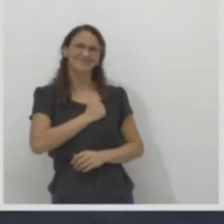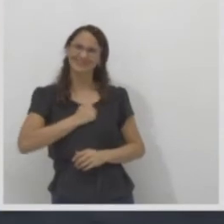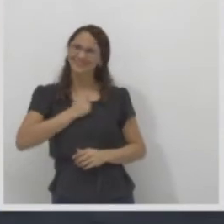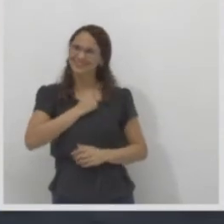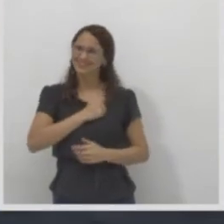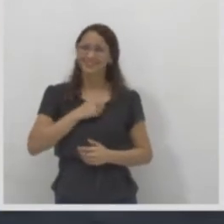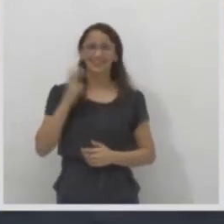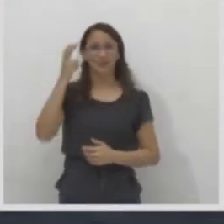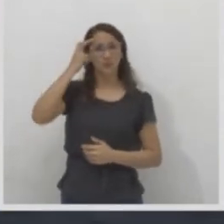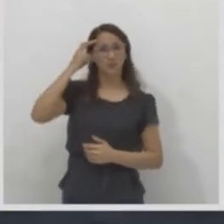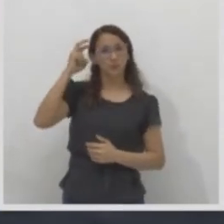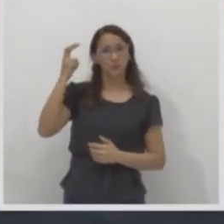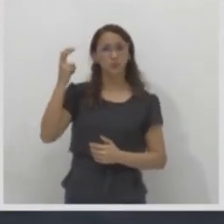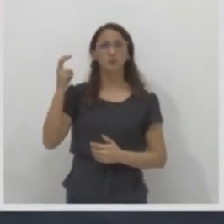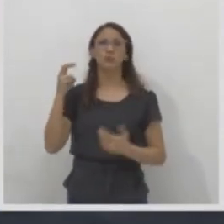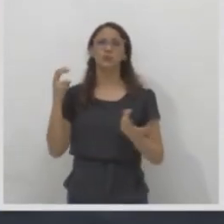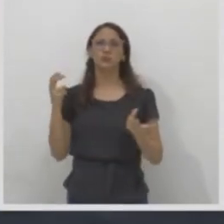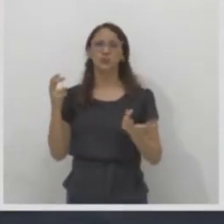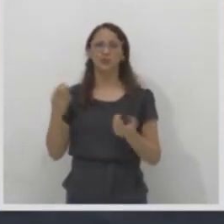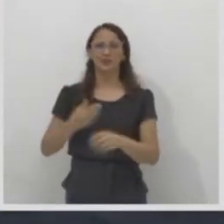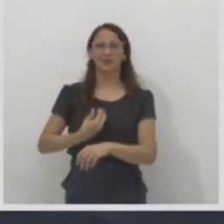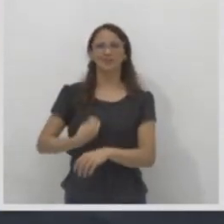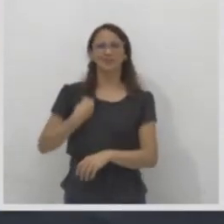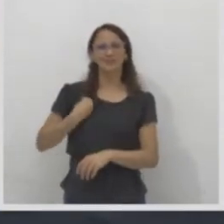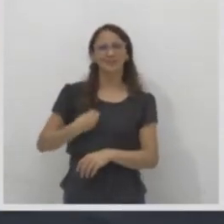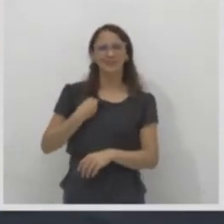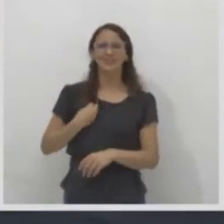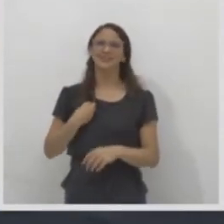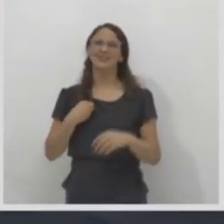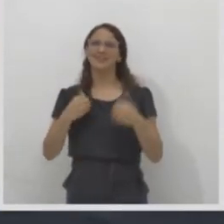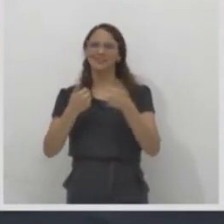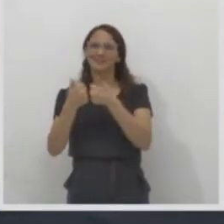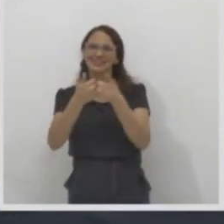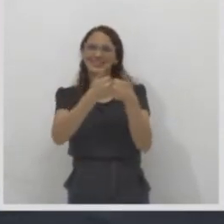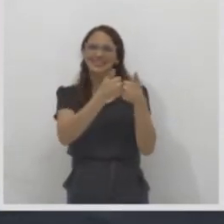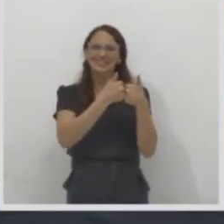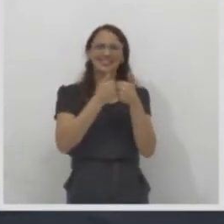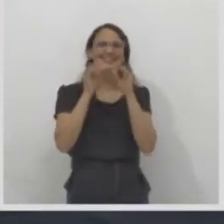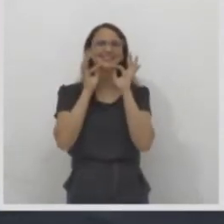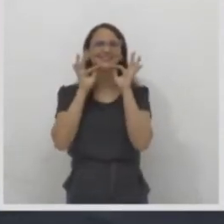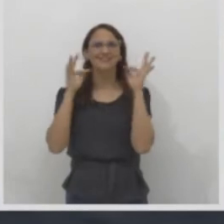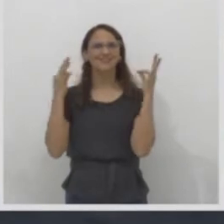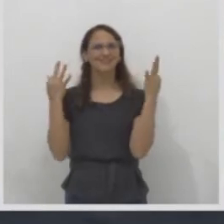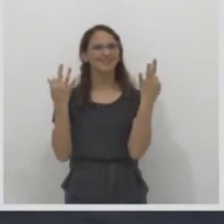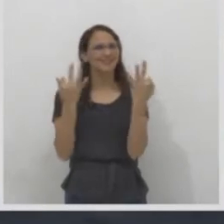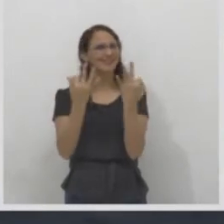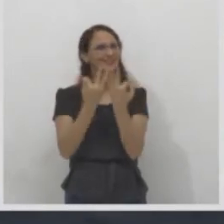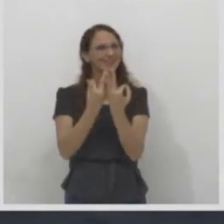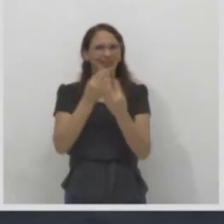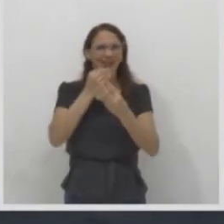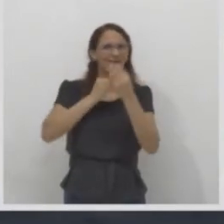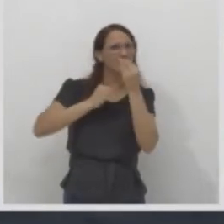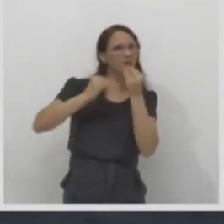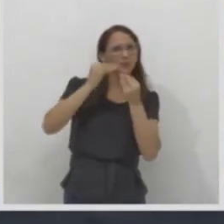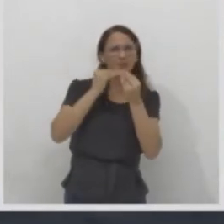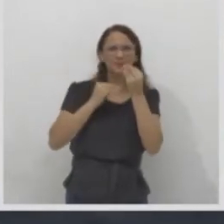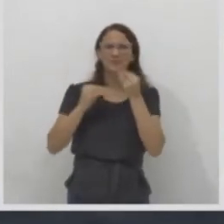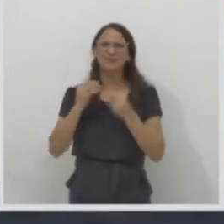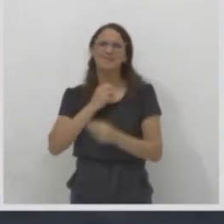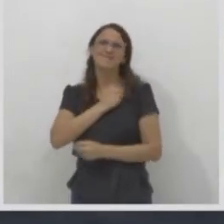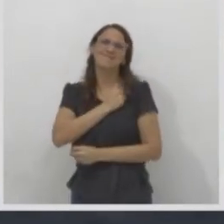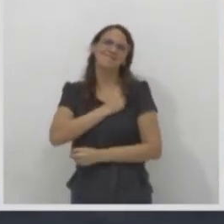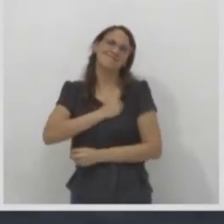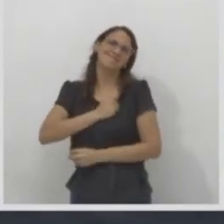vida, a vizinhança, familiares, traços culinários. Saudade